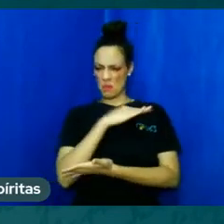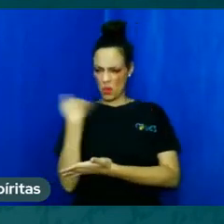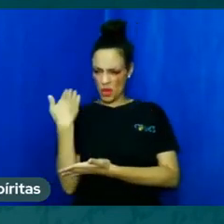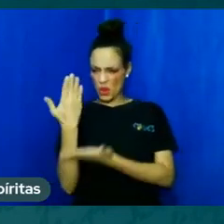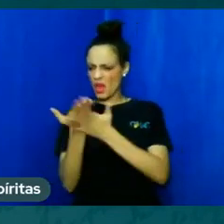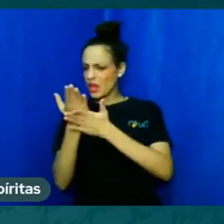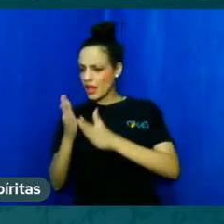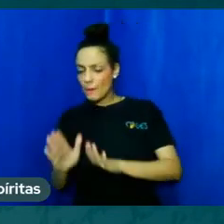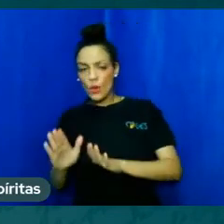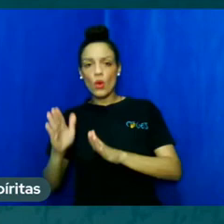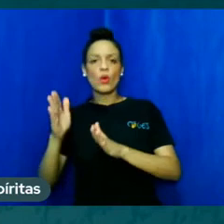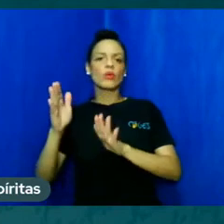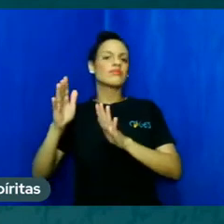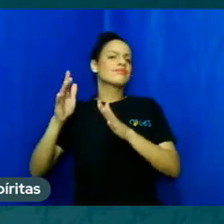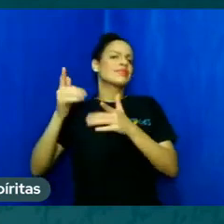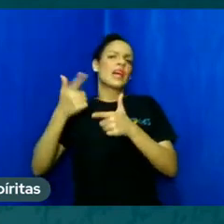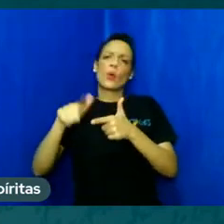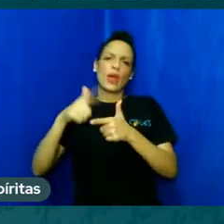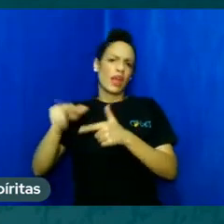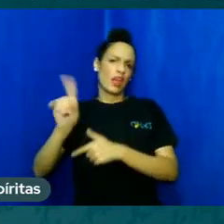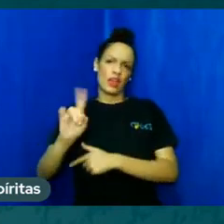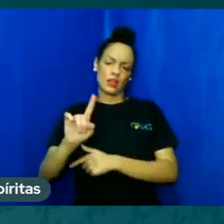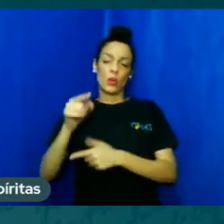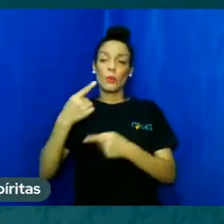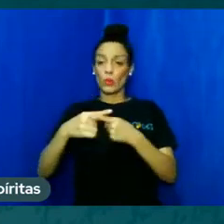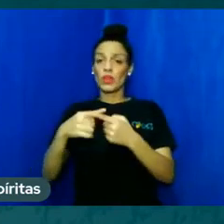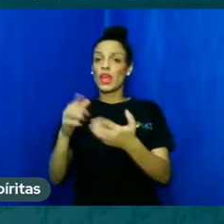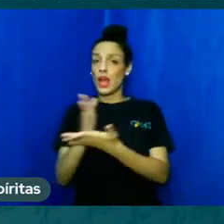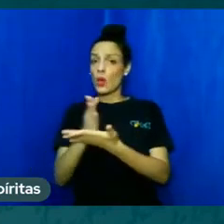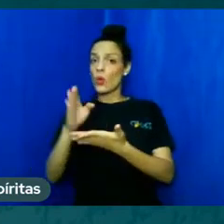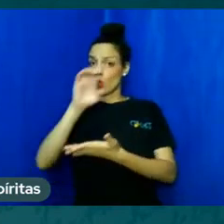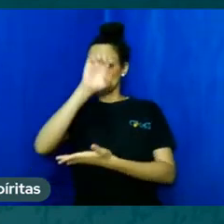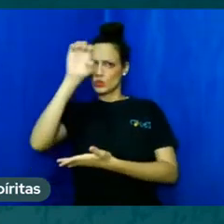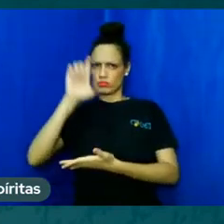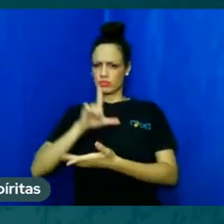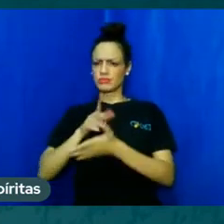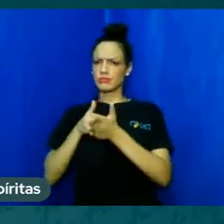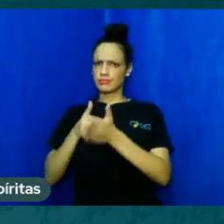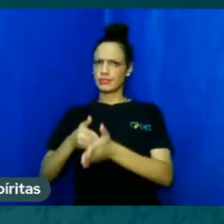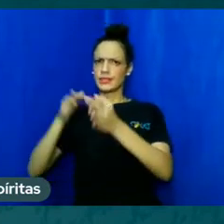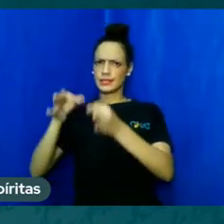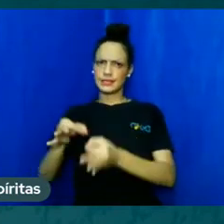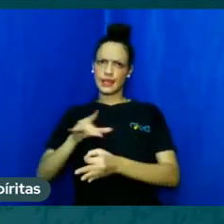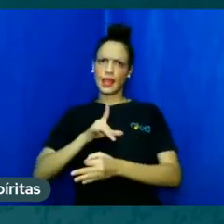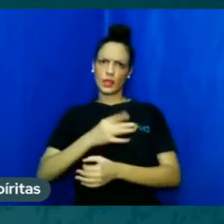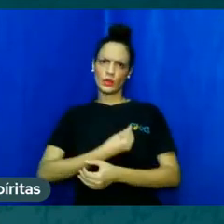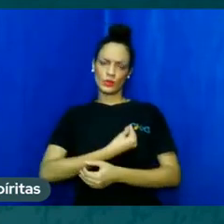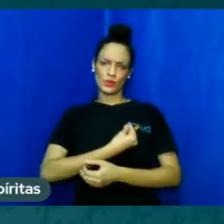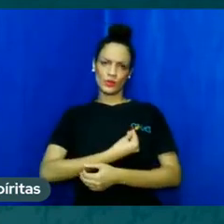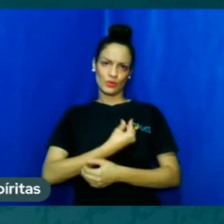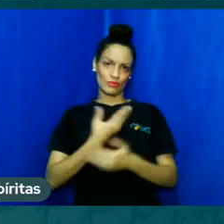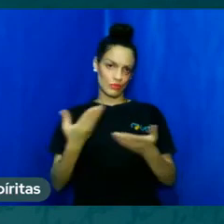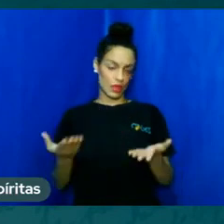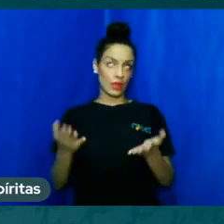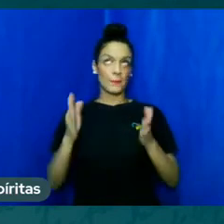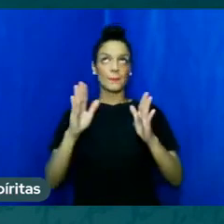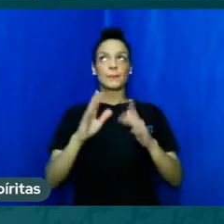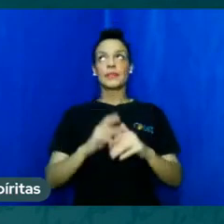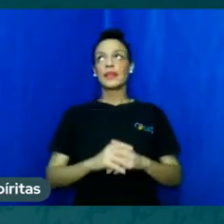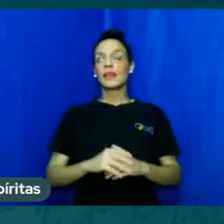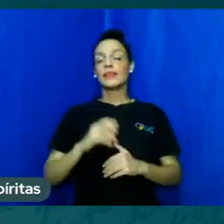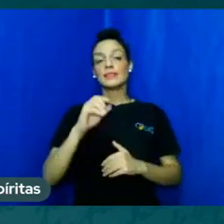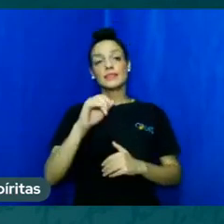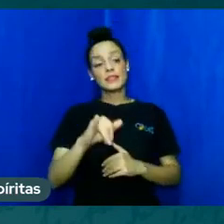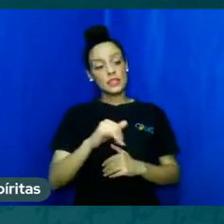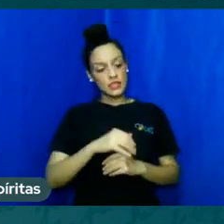encaminhar para o mau caminho, vamos dizer assim, não é? Mas aqueles que não têm esses